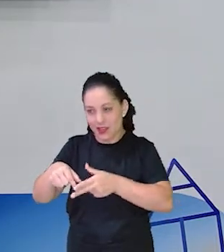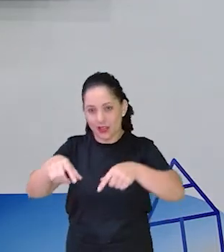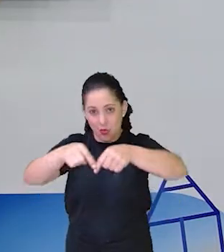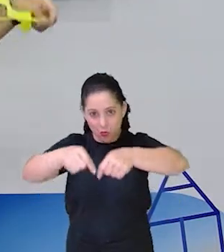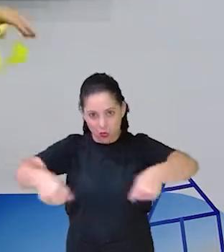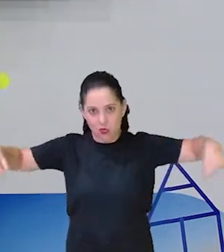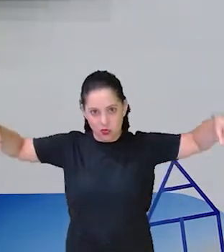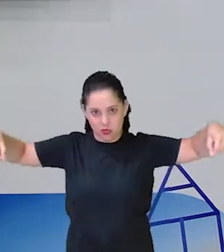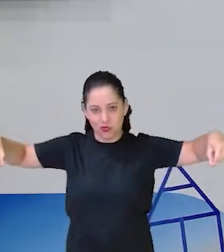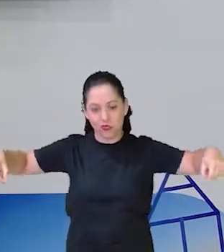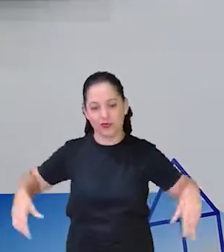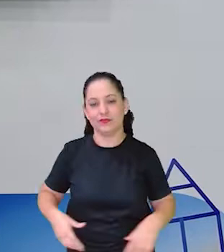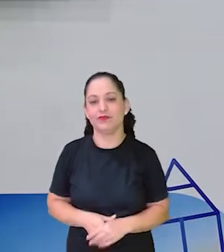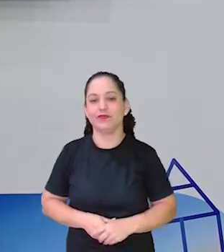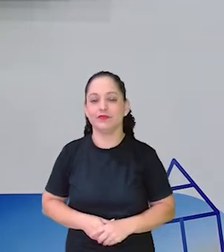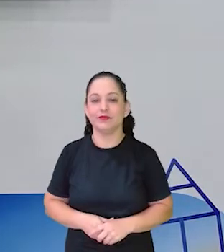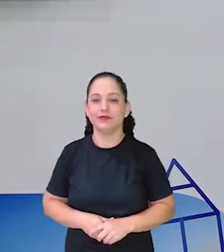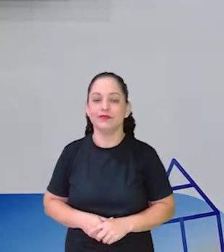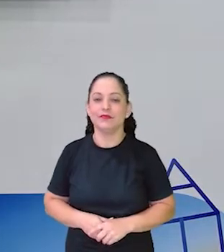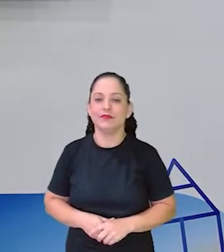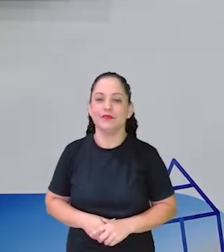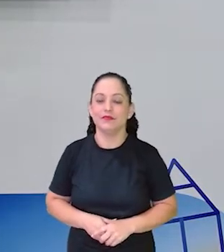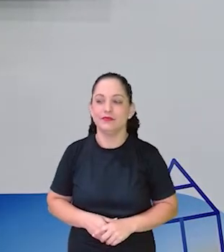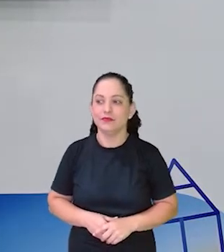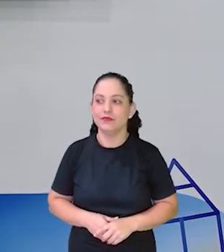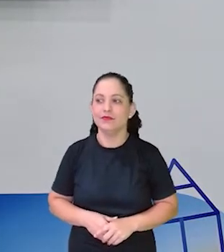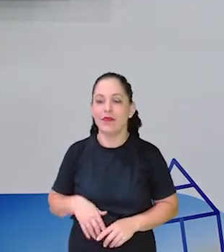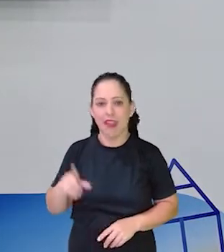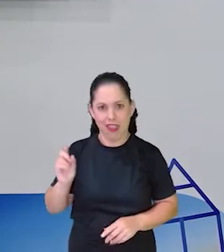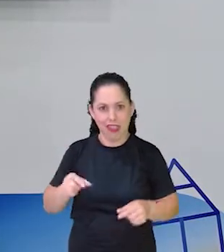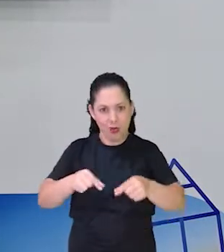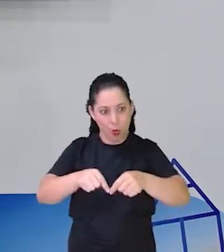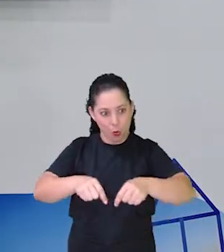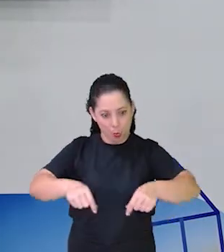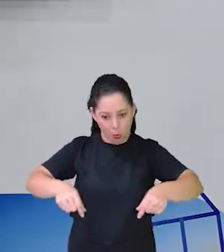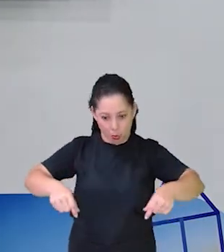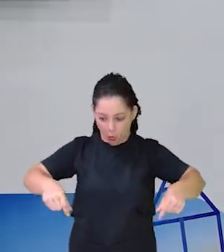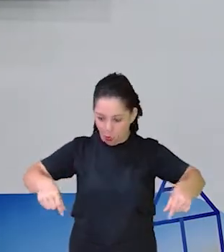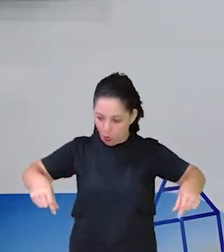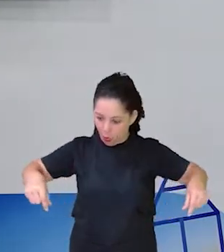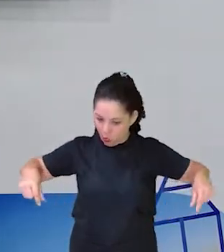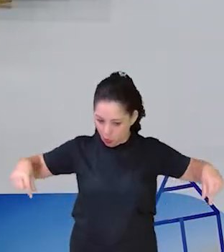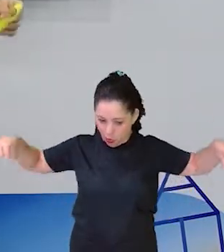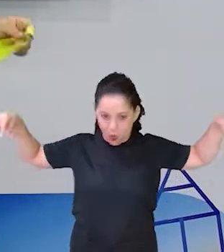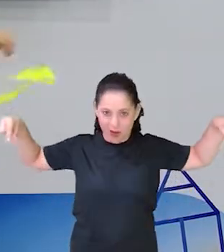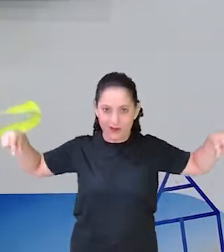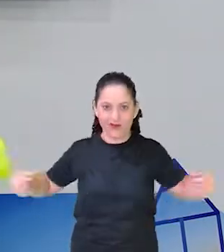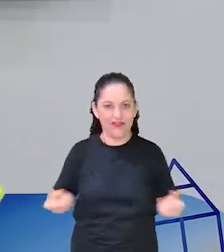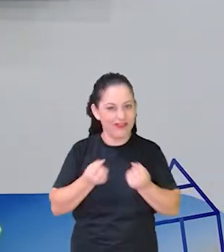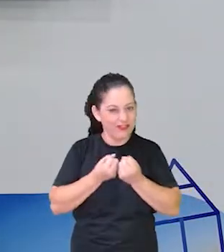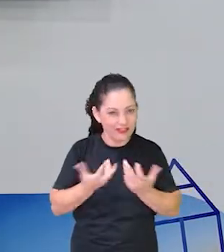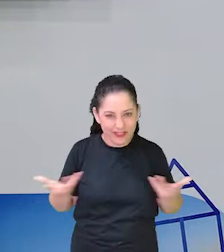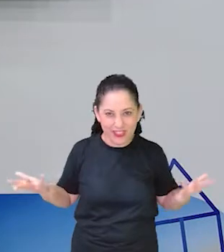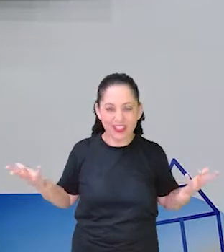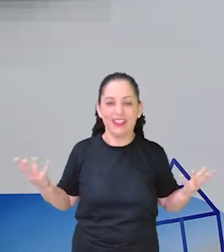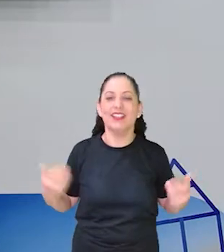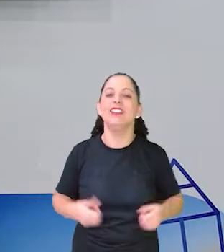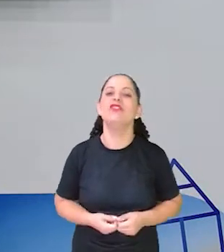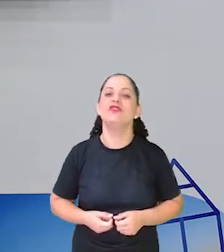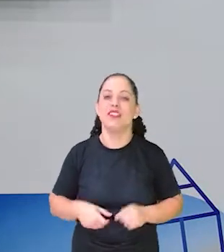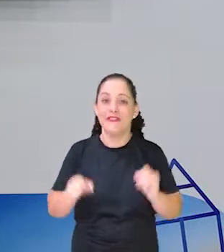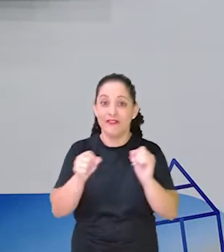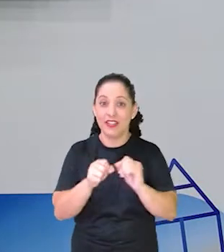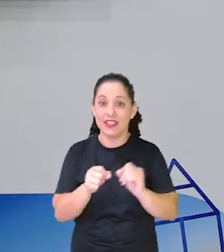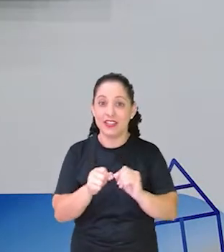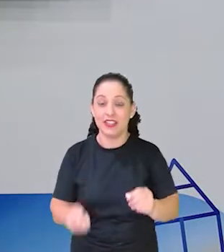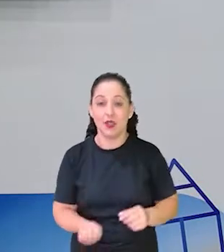aqui Vai dar Aqui é grande ó Dá pra uns três Vamos ver aqui Fazer quatro